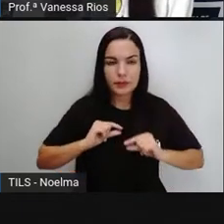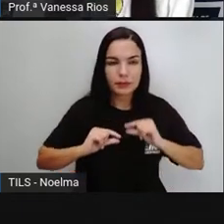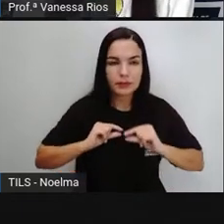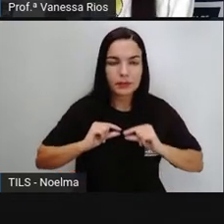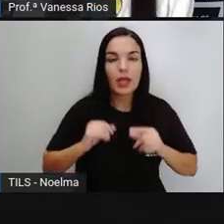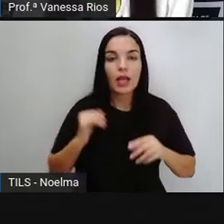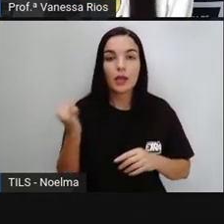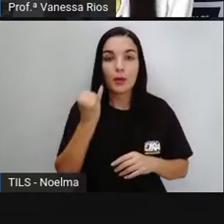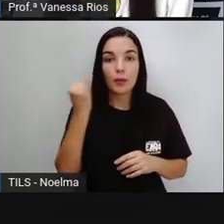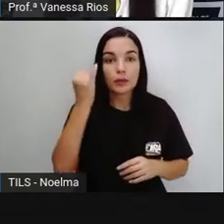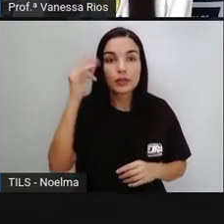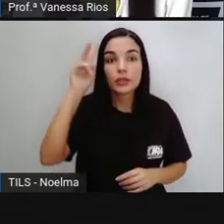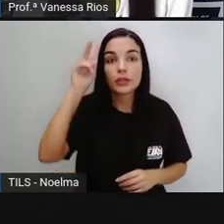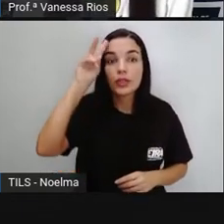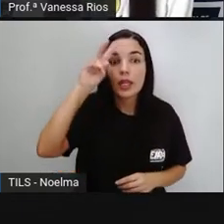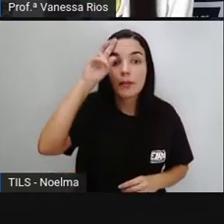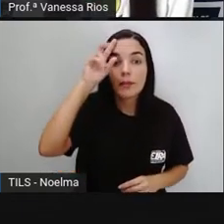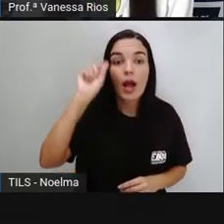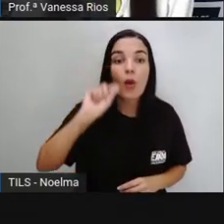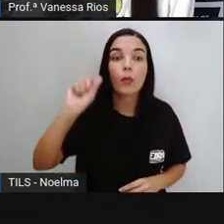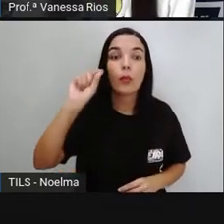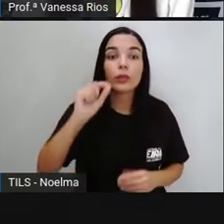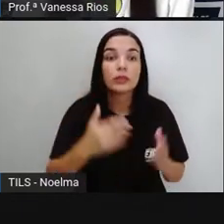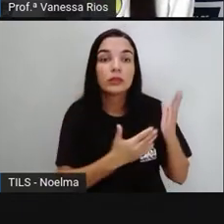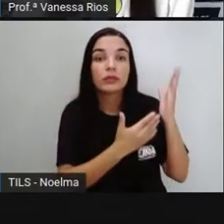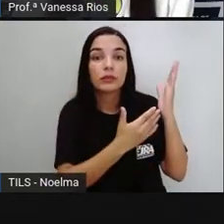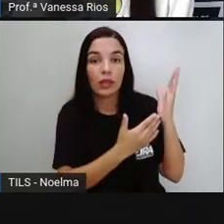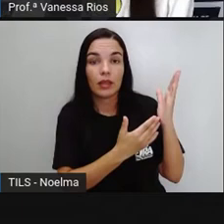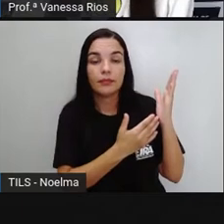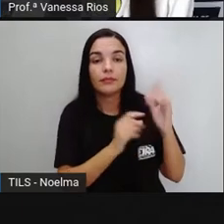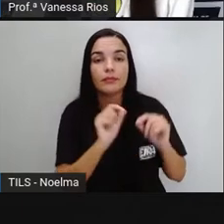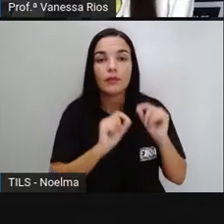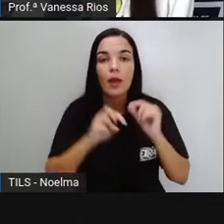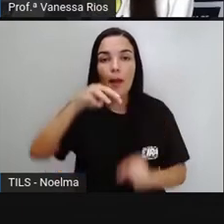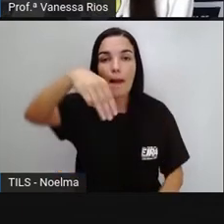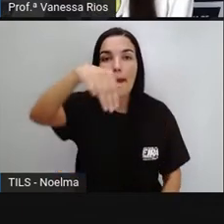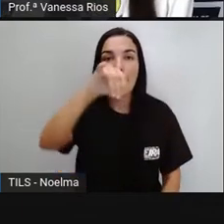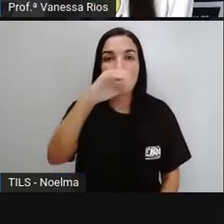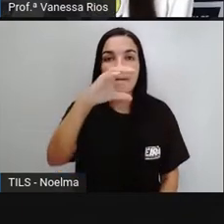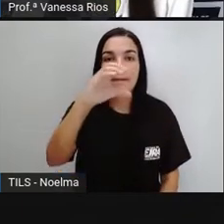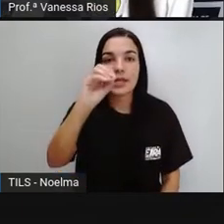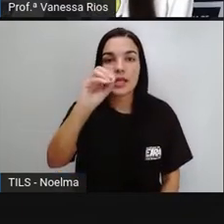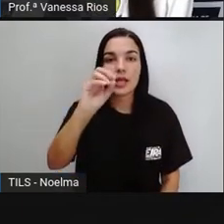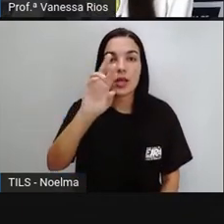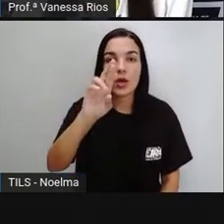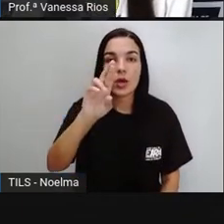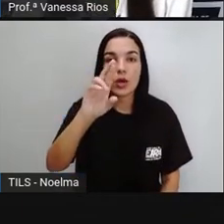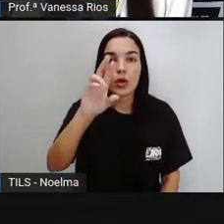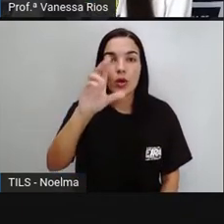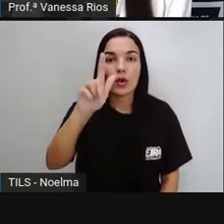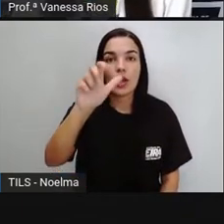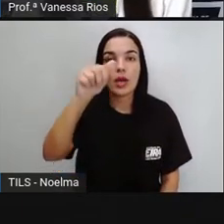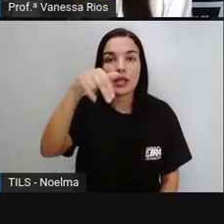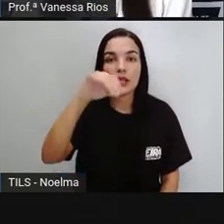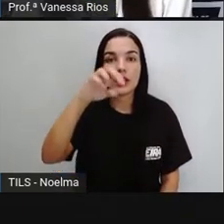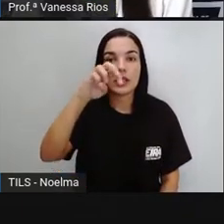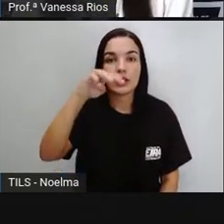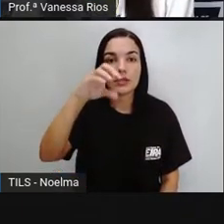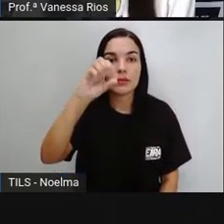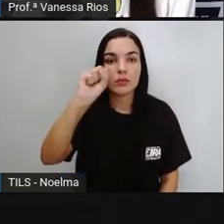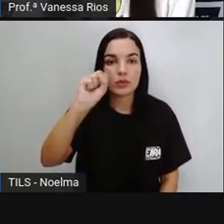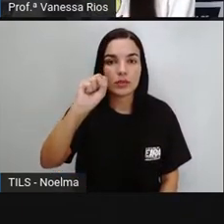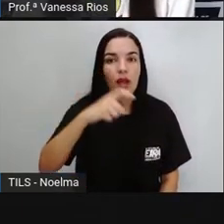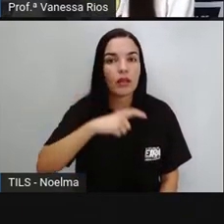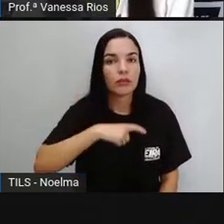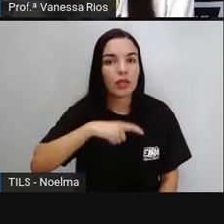lembrar o que são aí micro-organismos. Aí no vídeo aparece até a palavra micro-organismos,